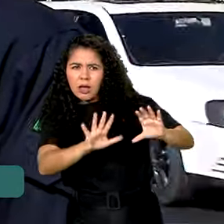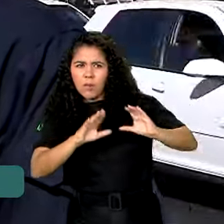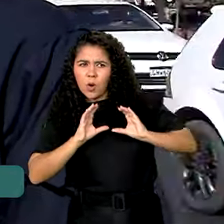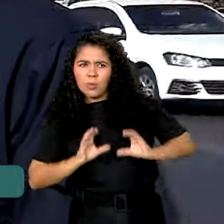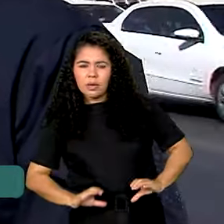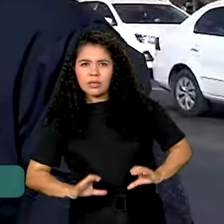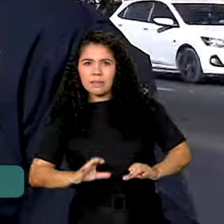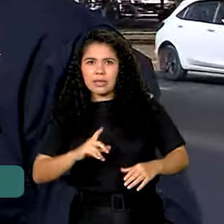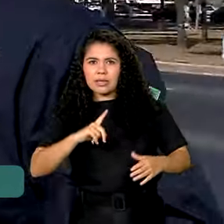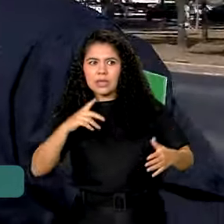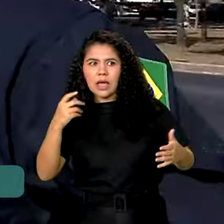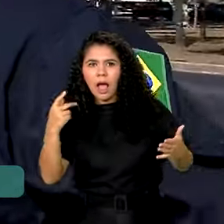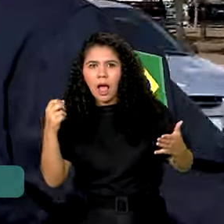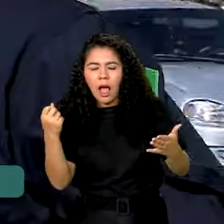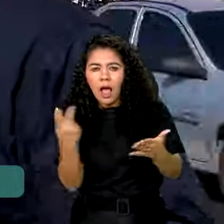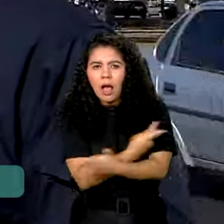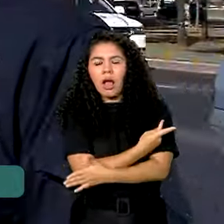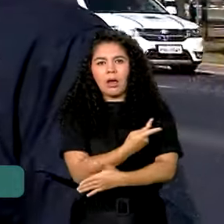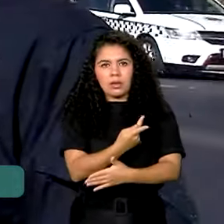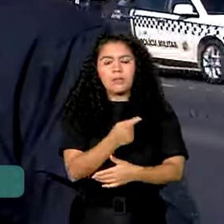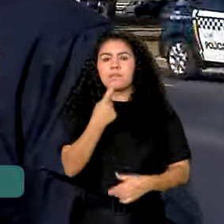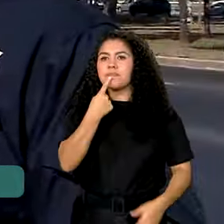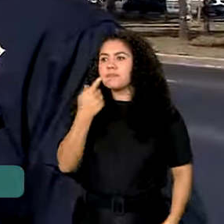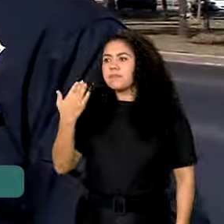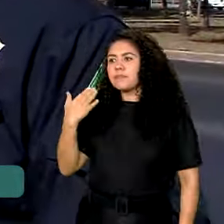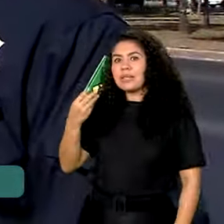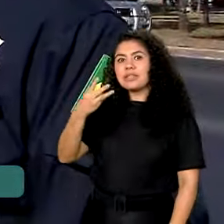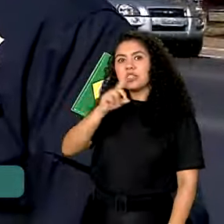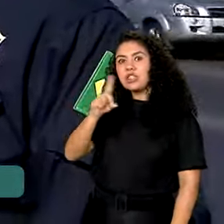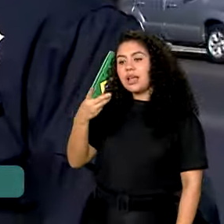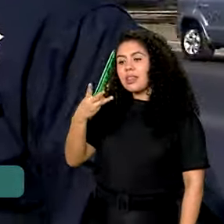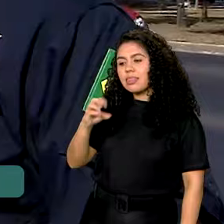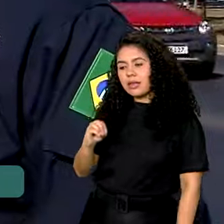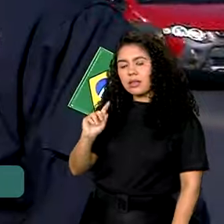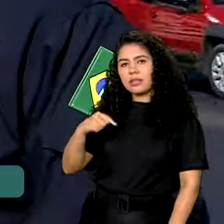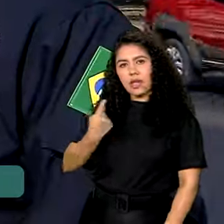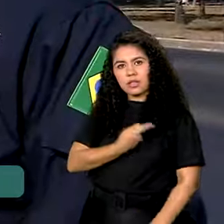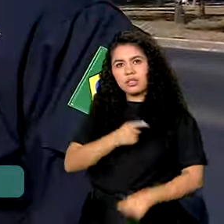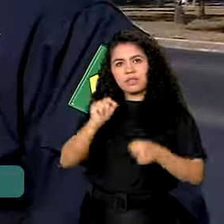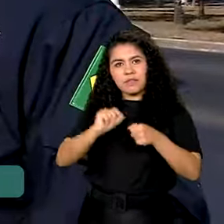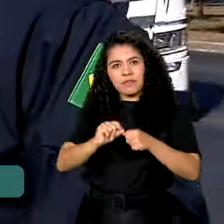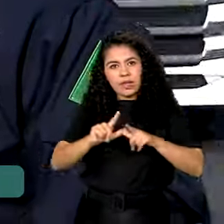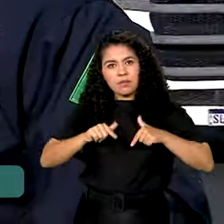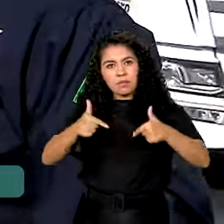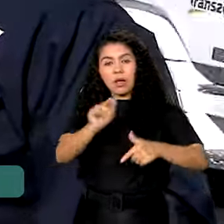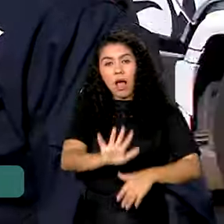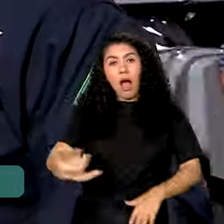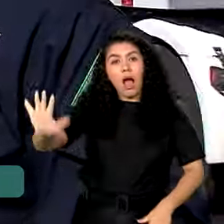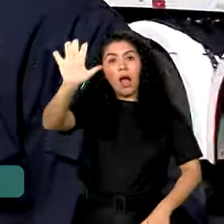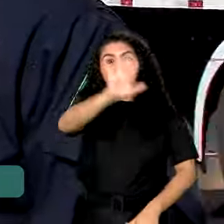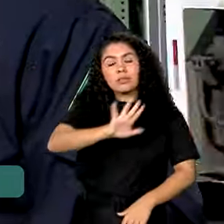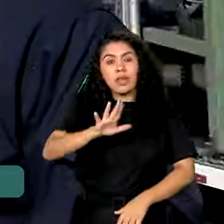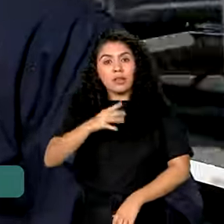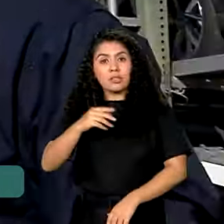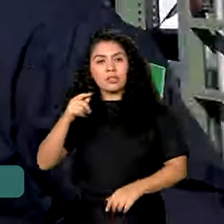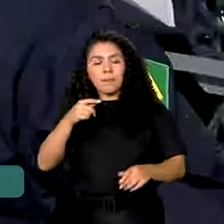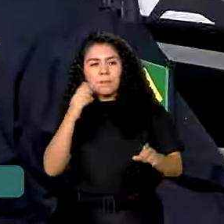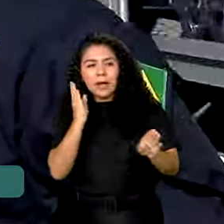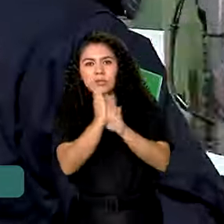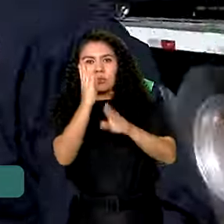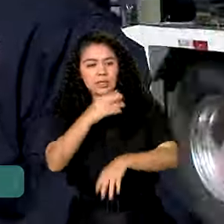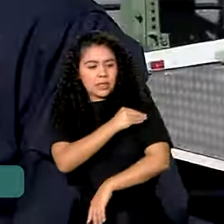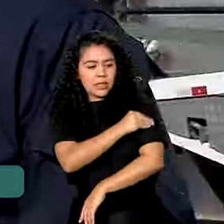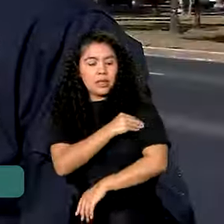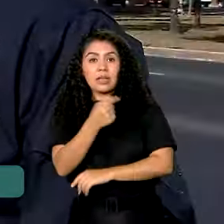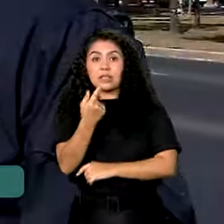acidentes. A exemplo, agora no dia 30 nós fizemos um comando nacional de alcoolemia, onde mais de 19 mil